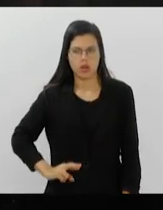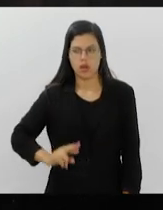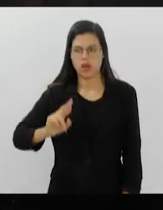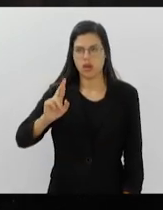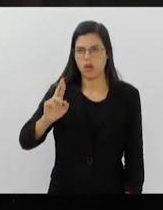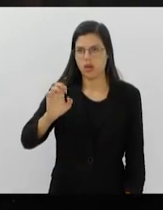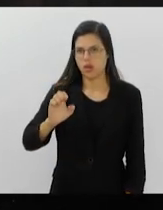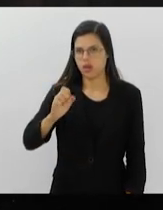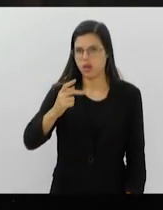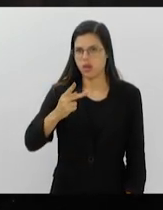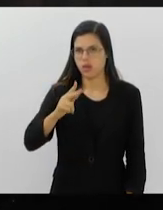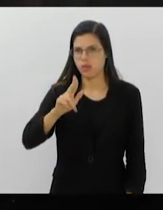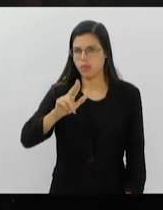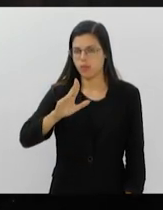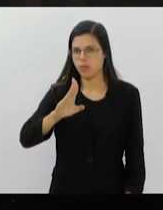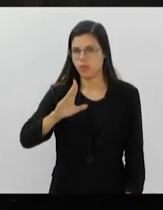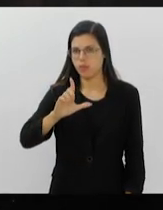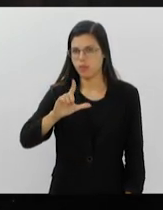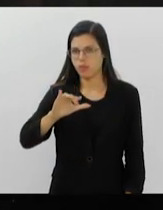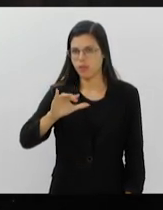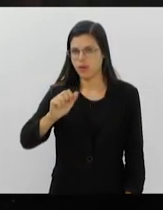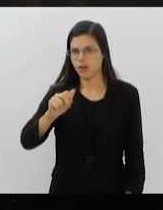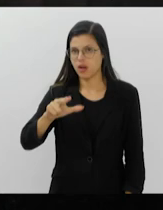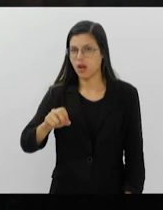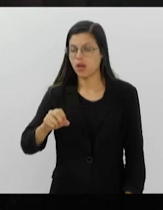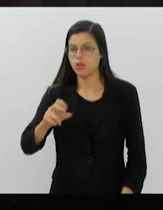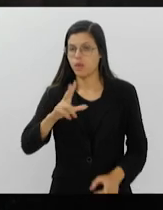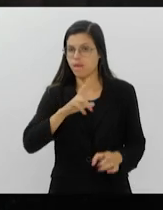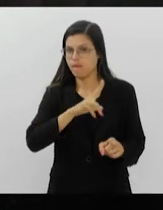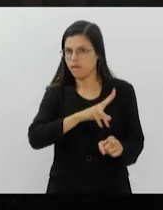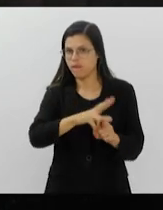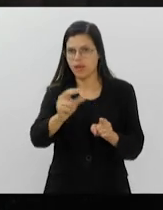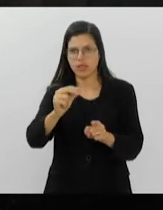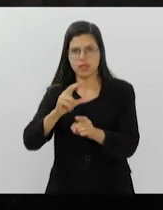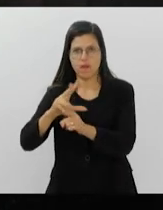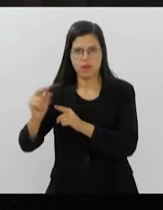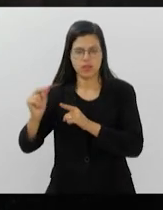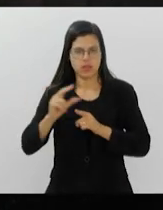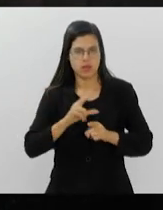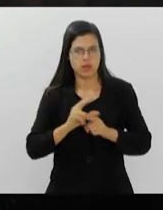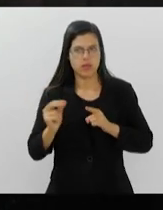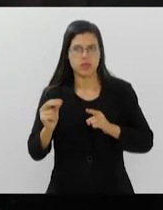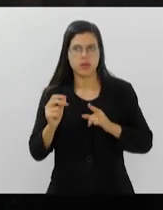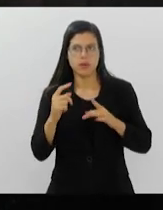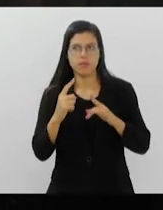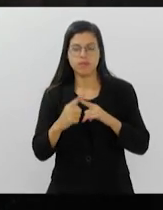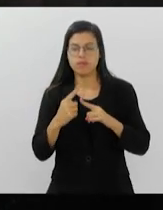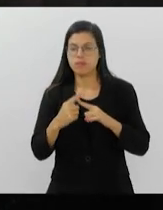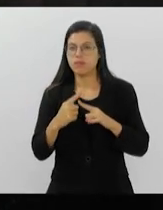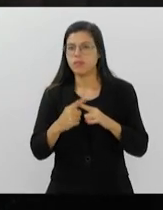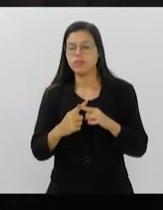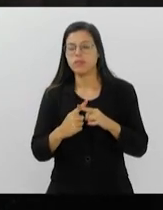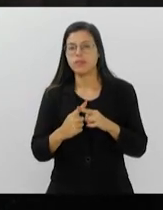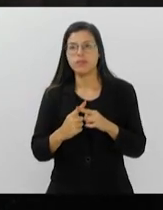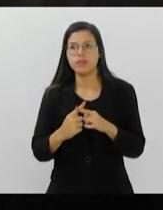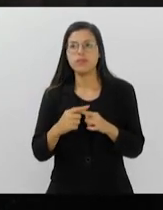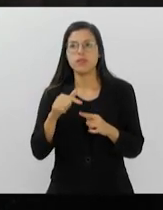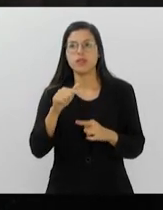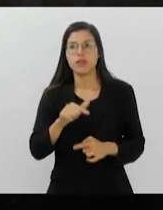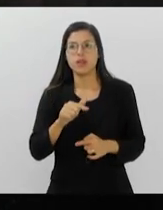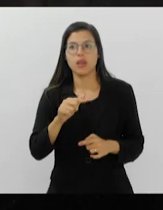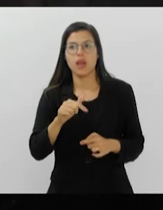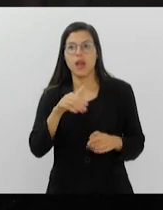venceu de ponta a ponta, porque a eleição dos Estados Unidos é uma